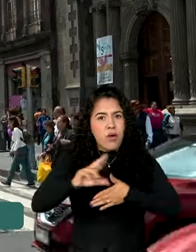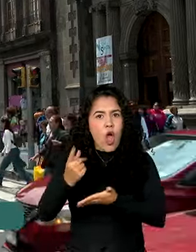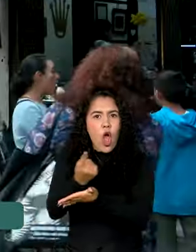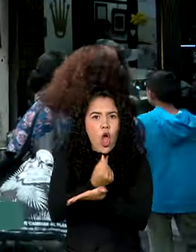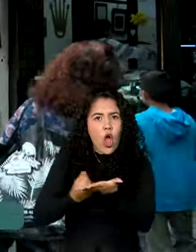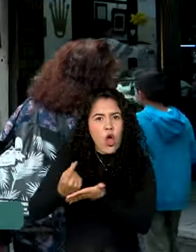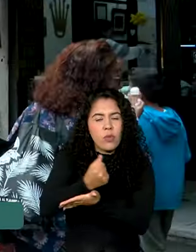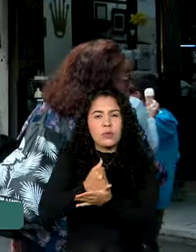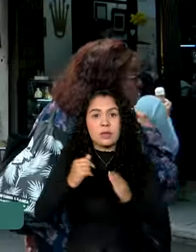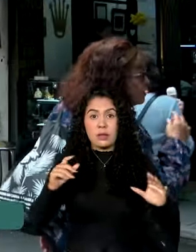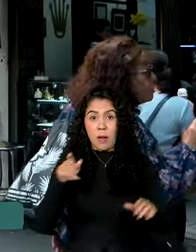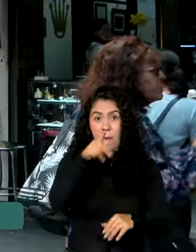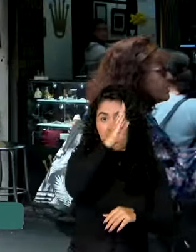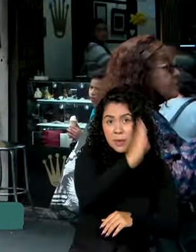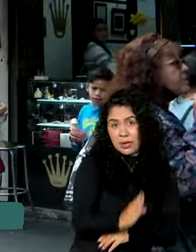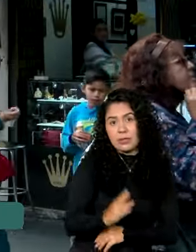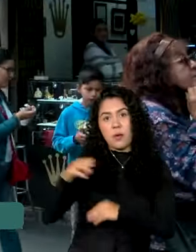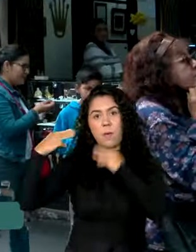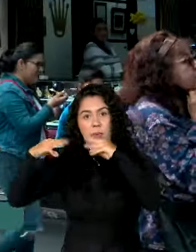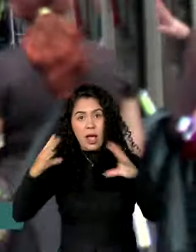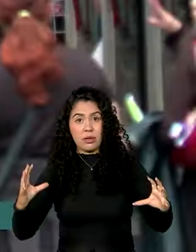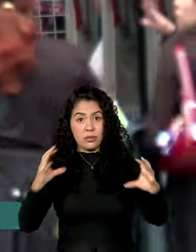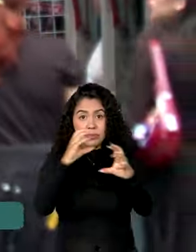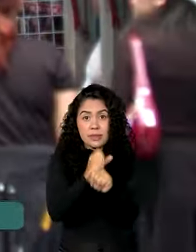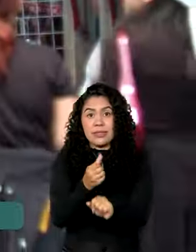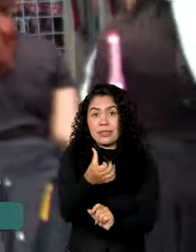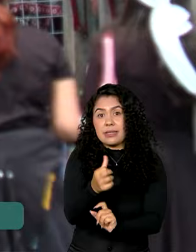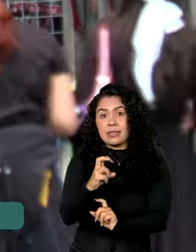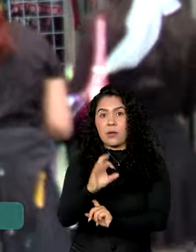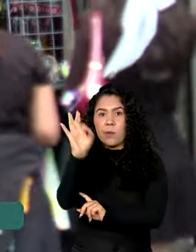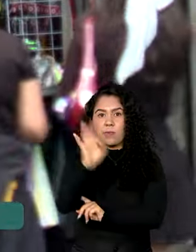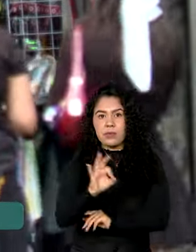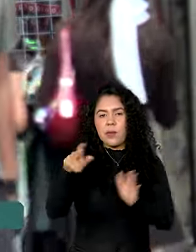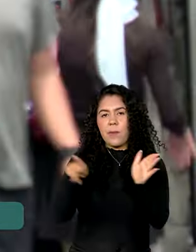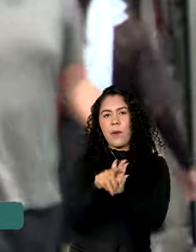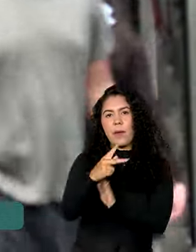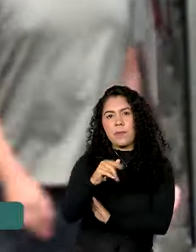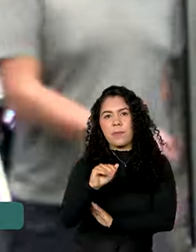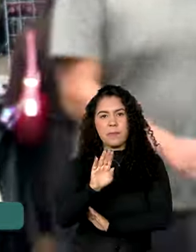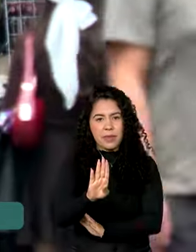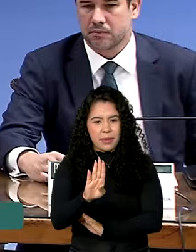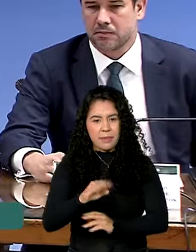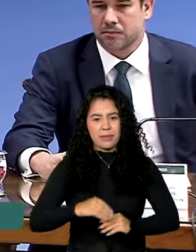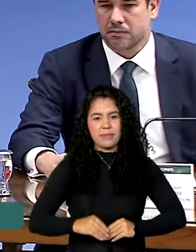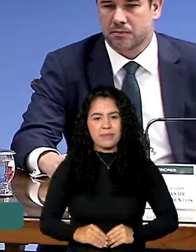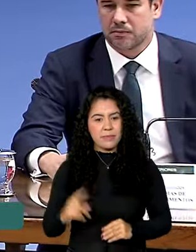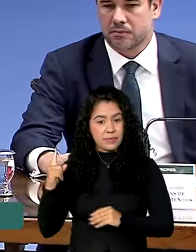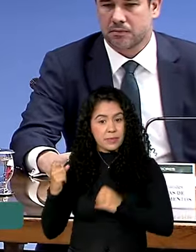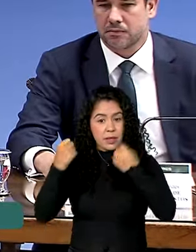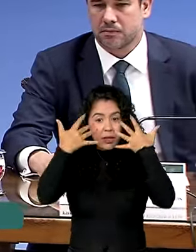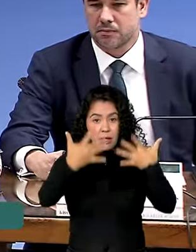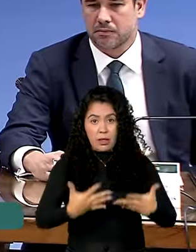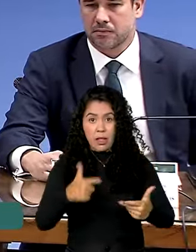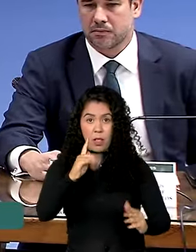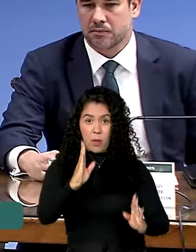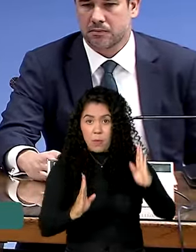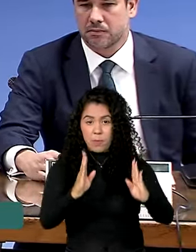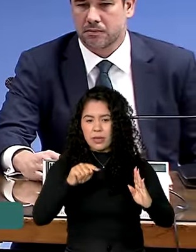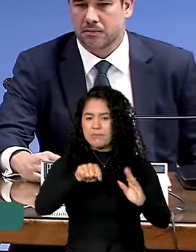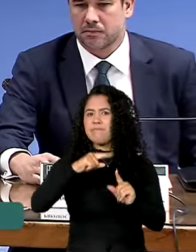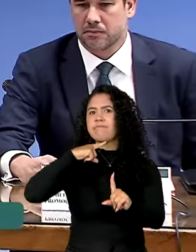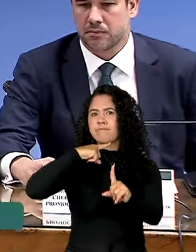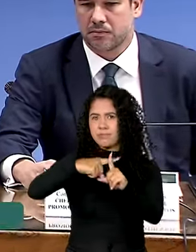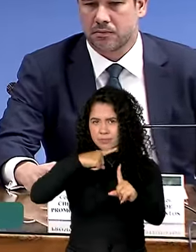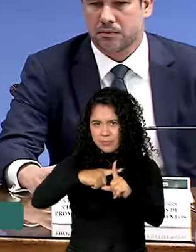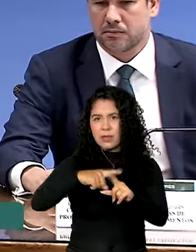representam cerca de 65% do PIB da região. Eu acho que um momento muito promissor para as relações